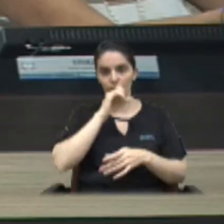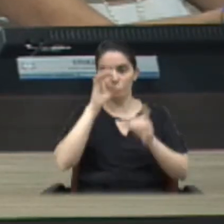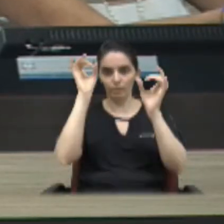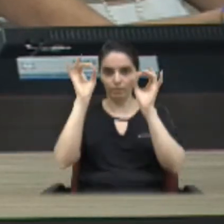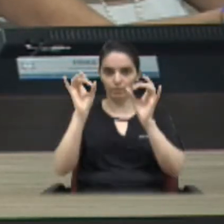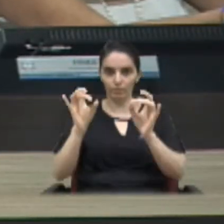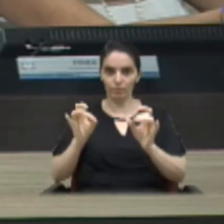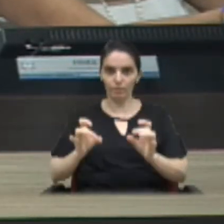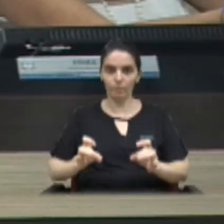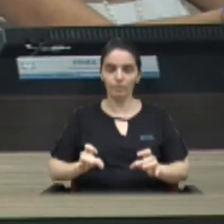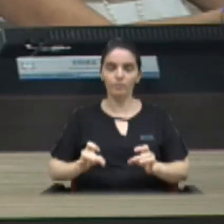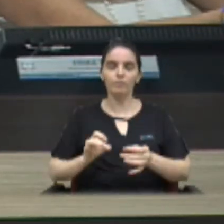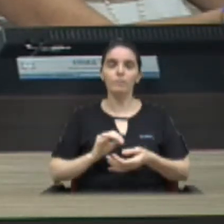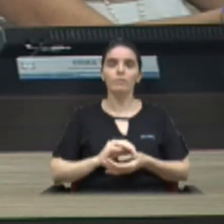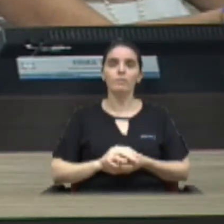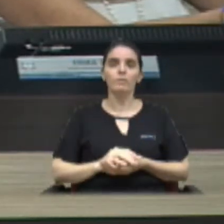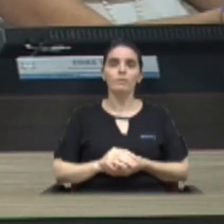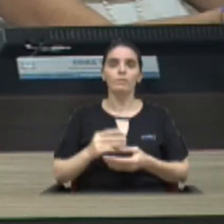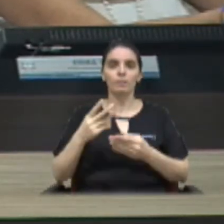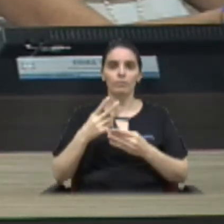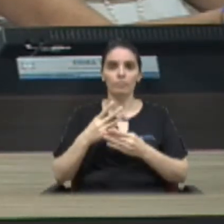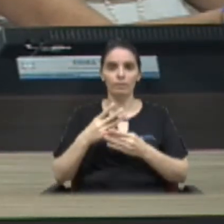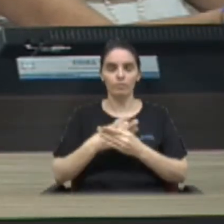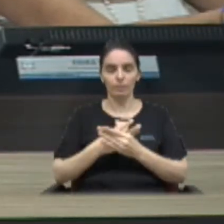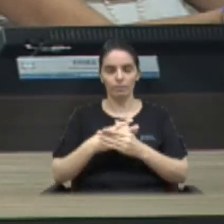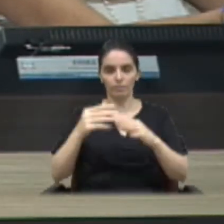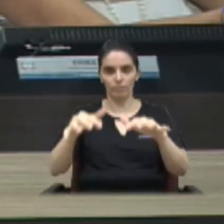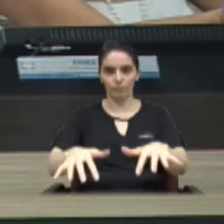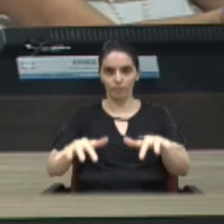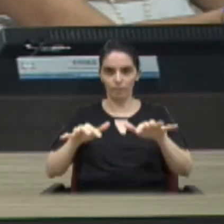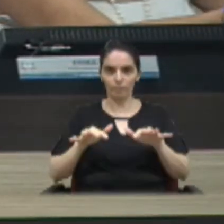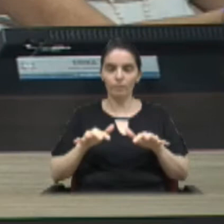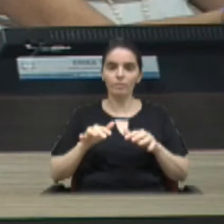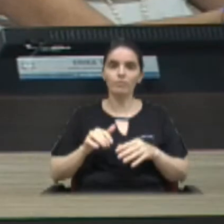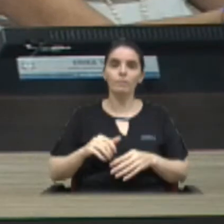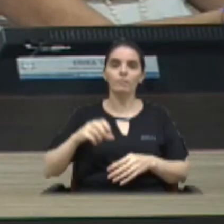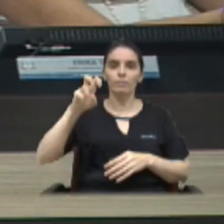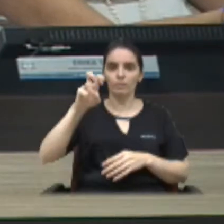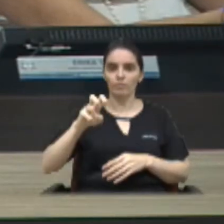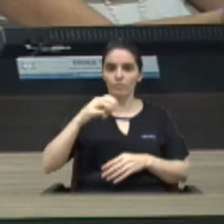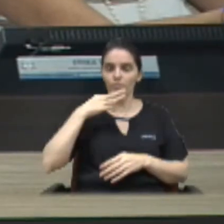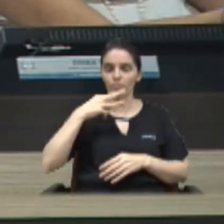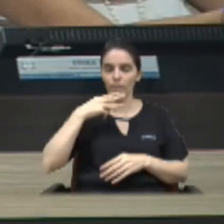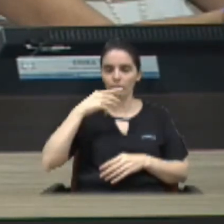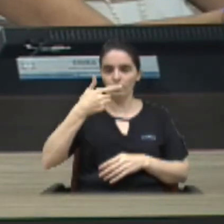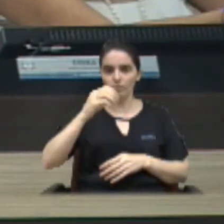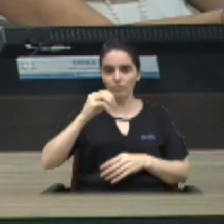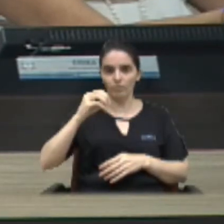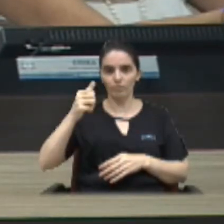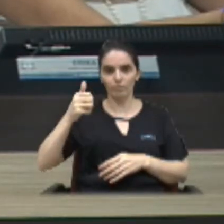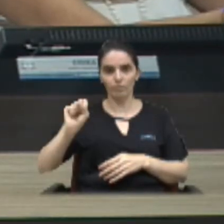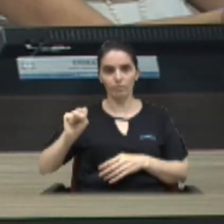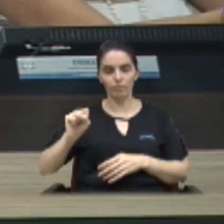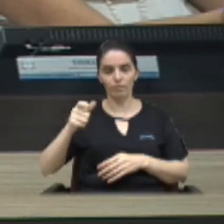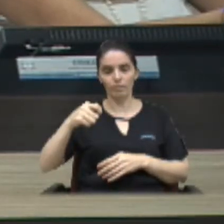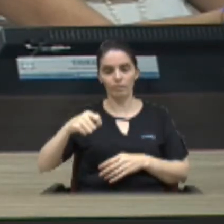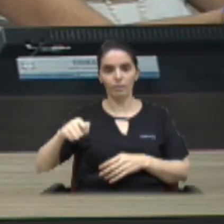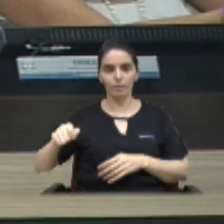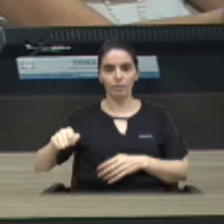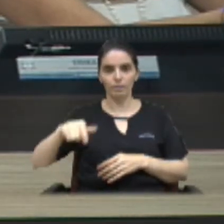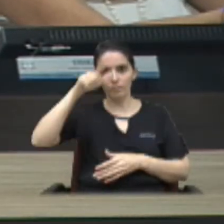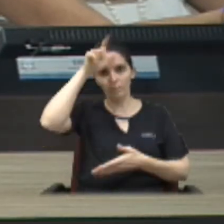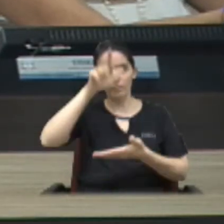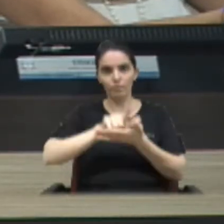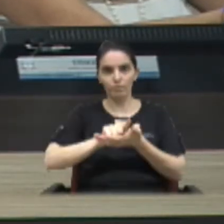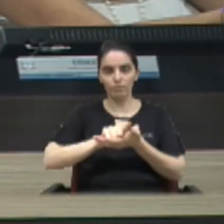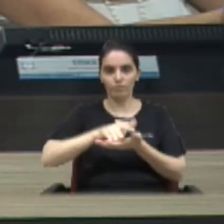especial de tramitação plenário vereador Vitório Bortolã aos 5 de março de 2018 segue assinado pelos líderes